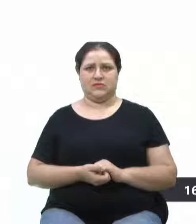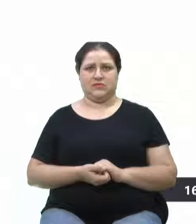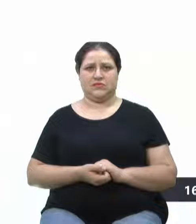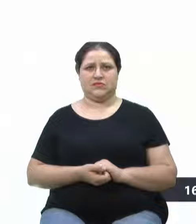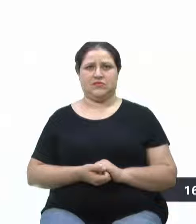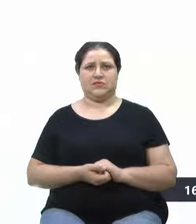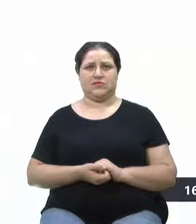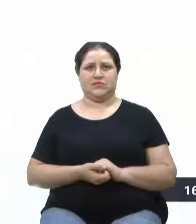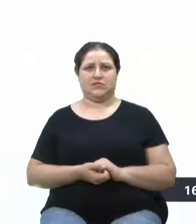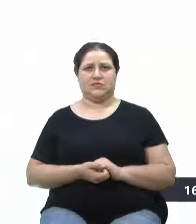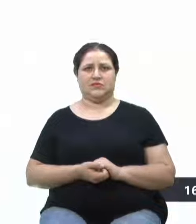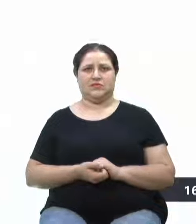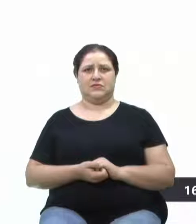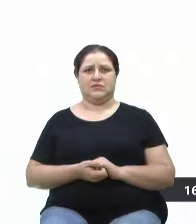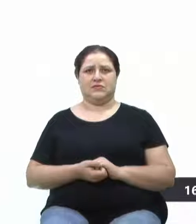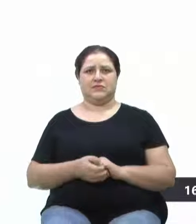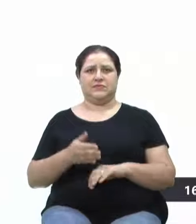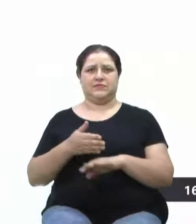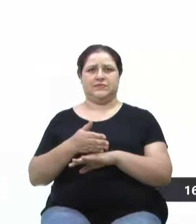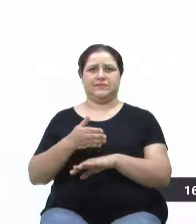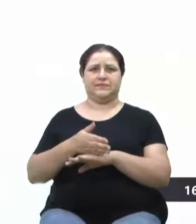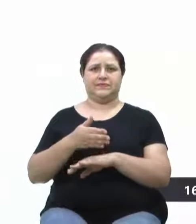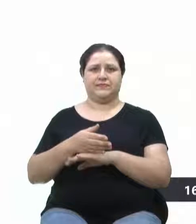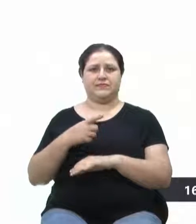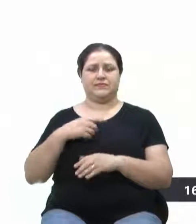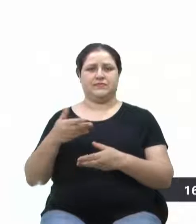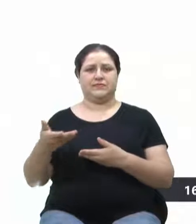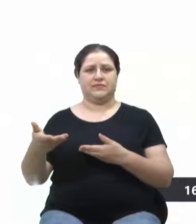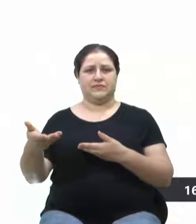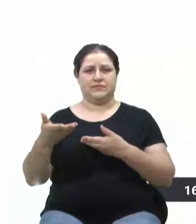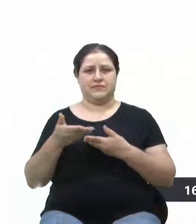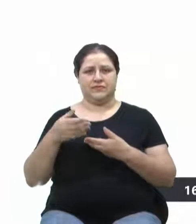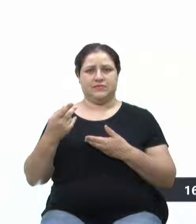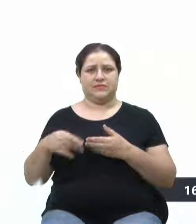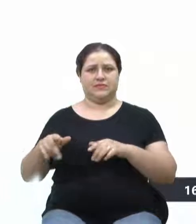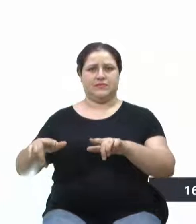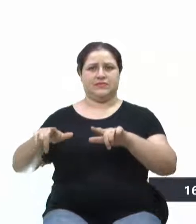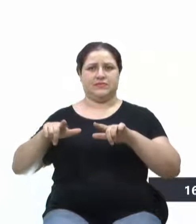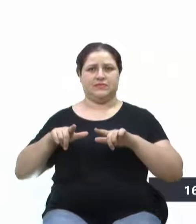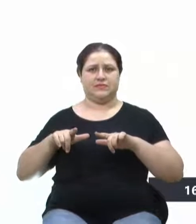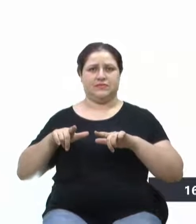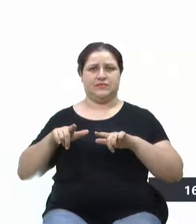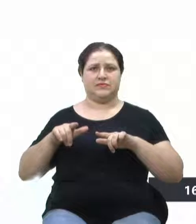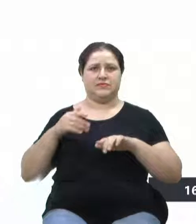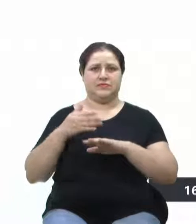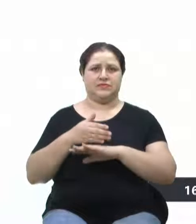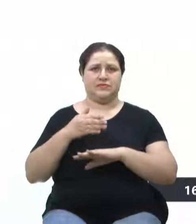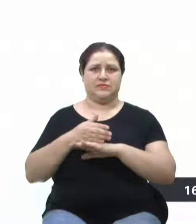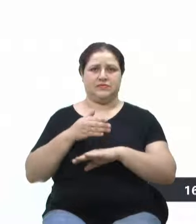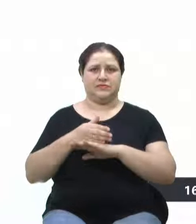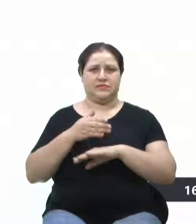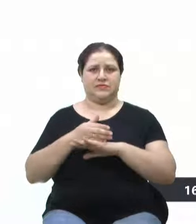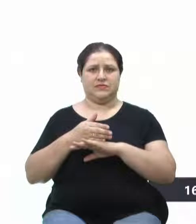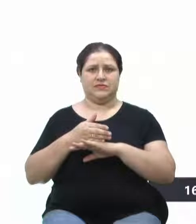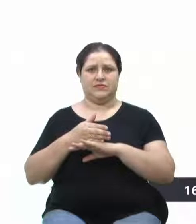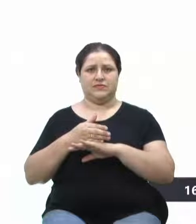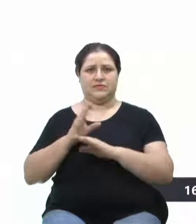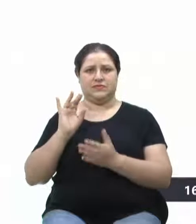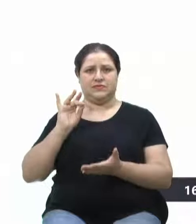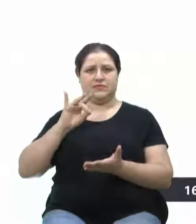e estive ocupando espaço, que veio o convite para esta casa, para participar da